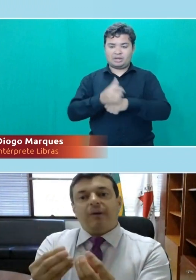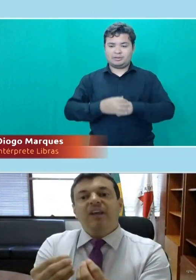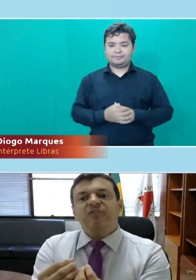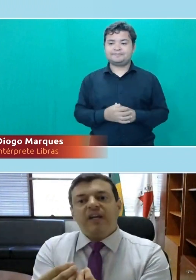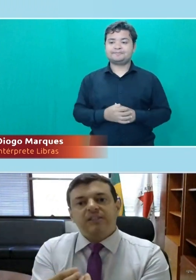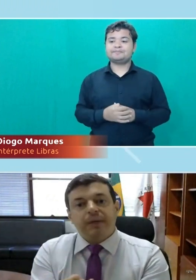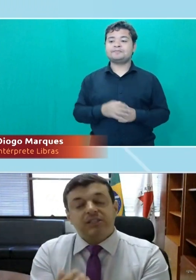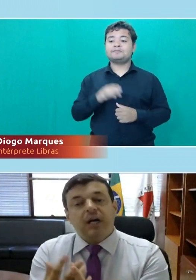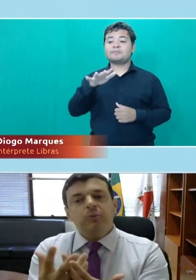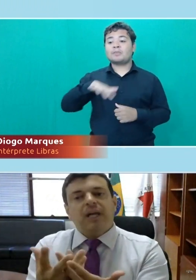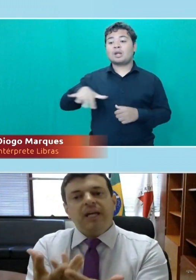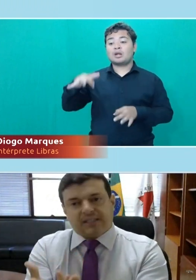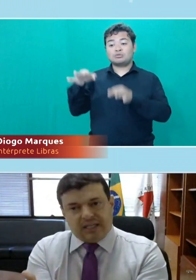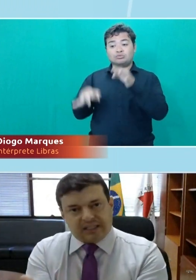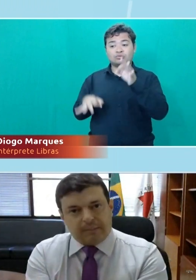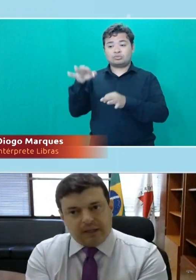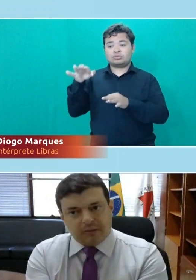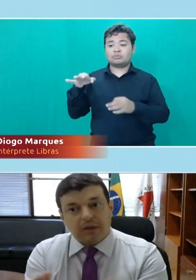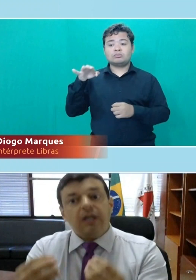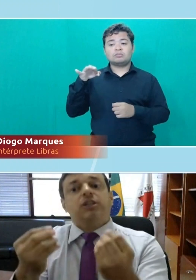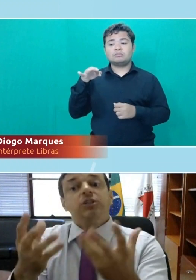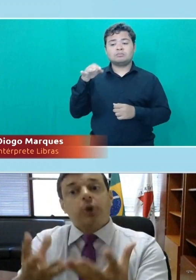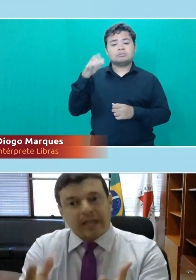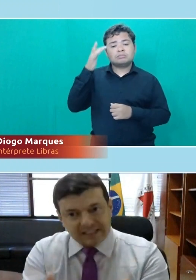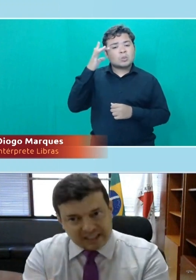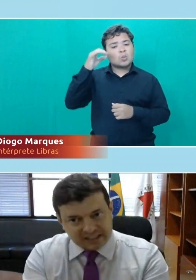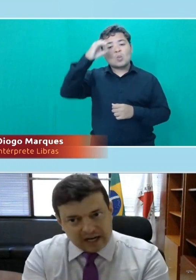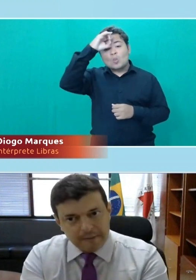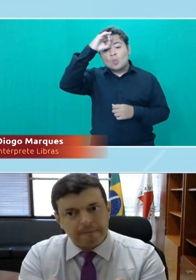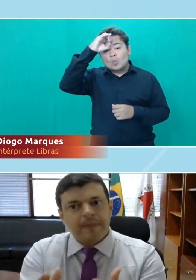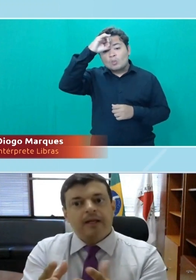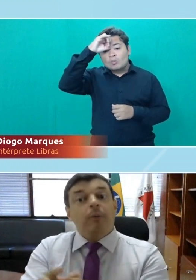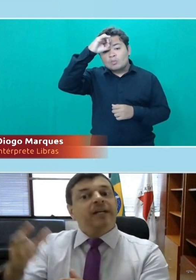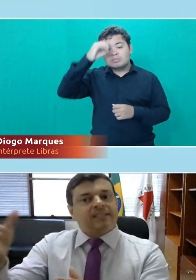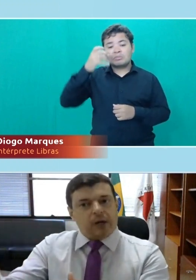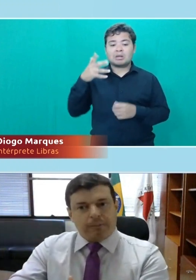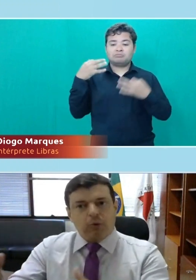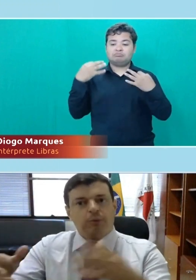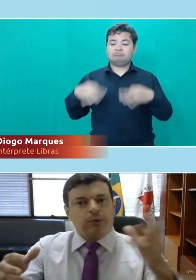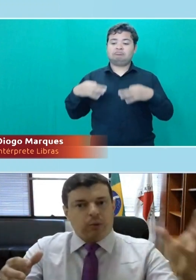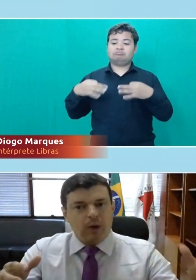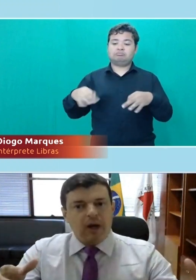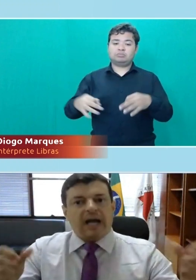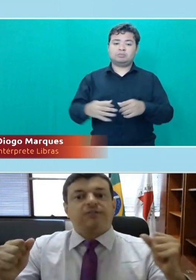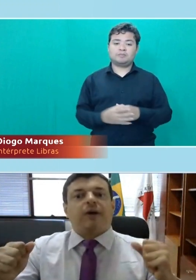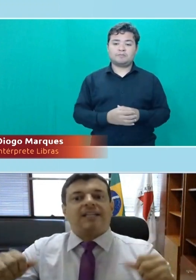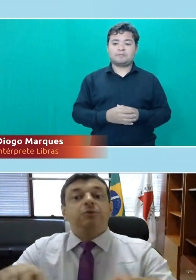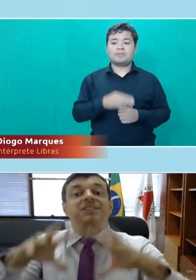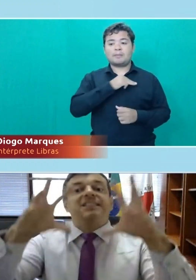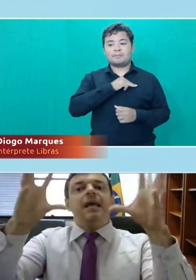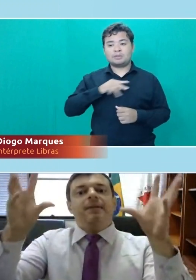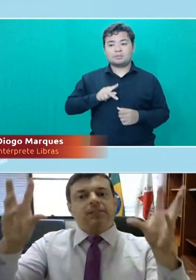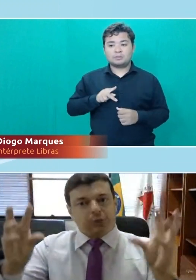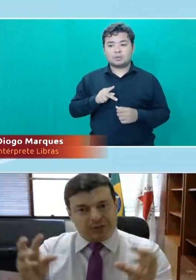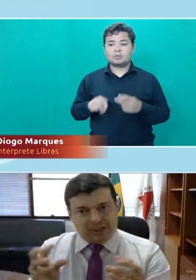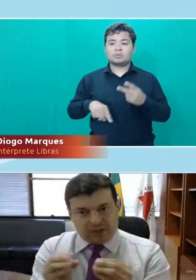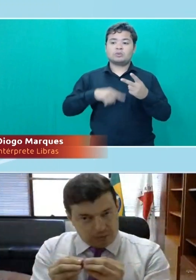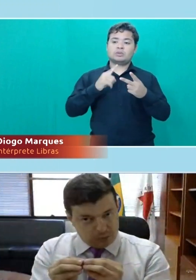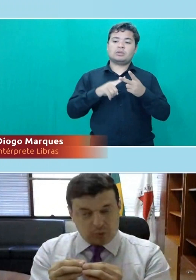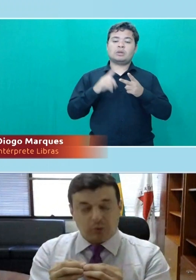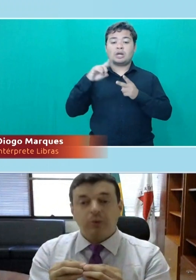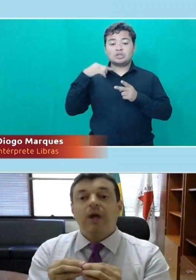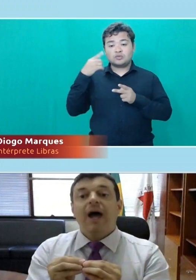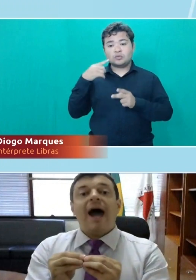o judiciário, que infelizmente não tem esse letramento, que só quer acertar, o Ministério Público, a advocacia, o sistema de